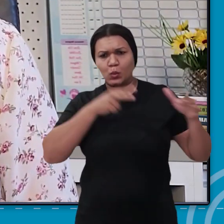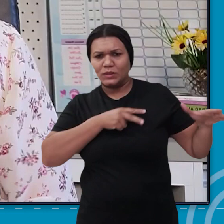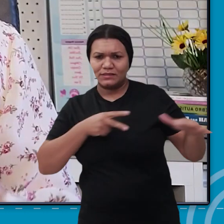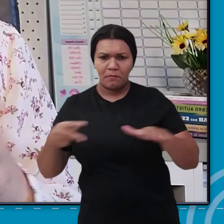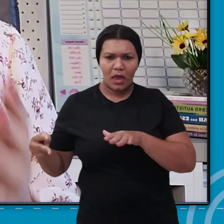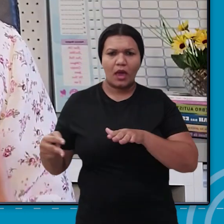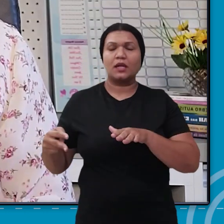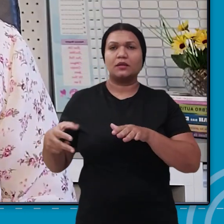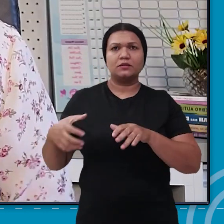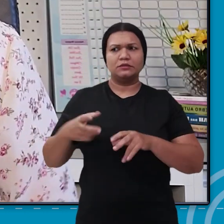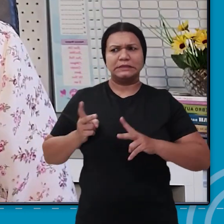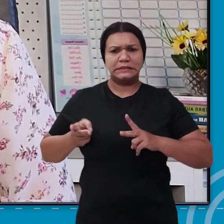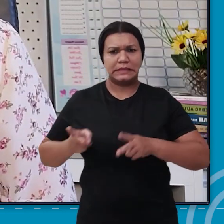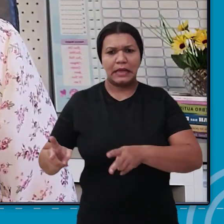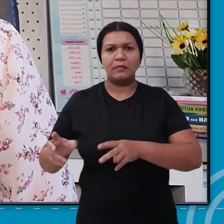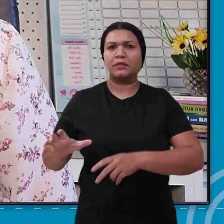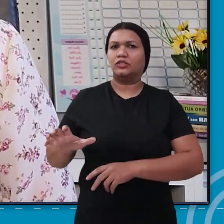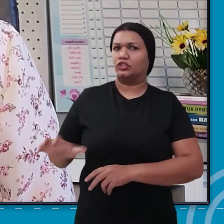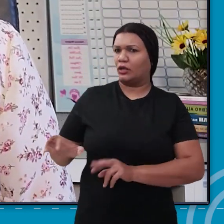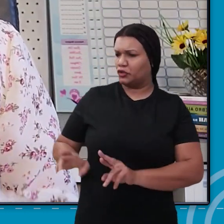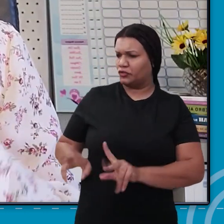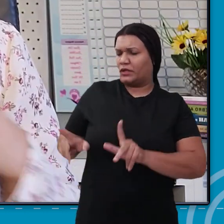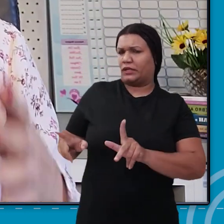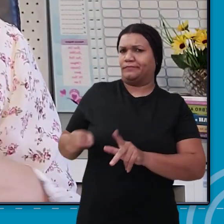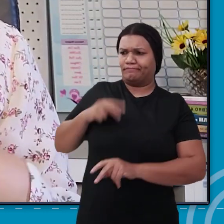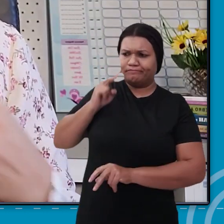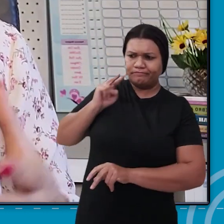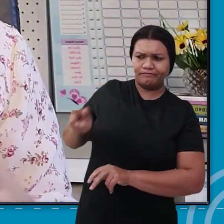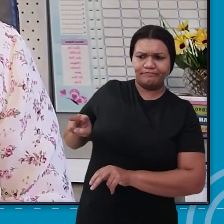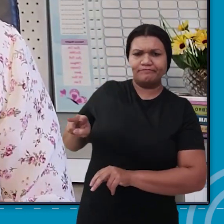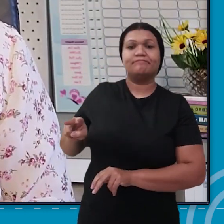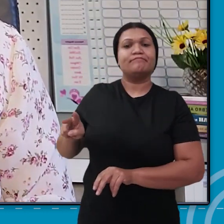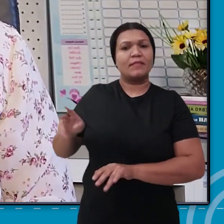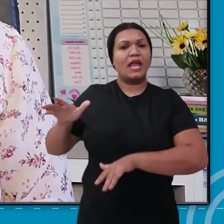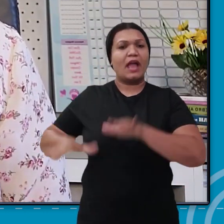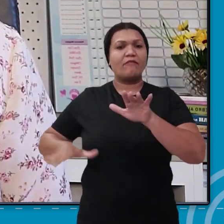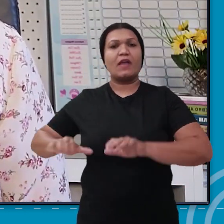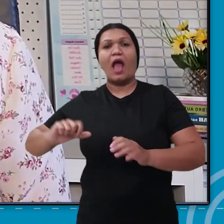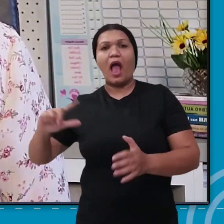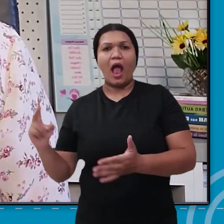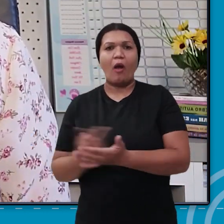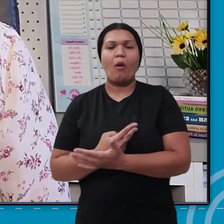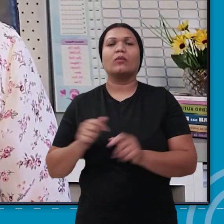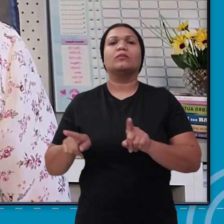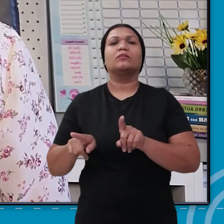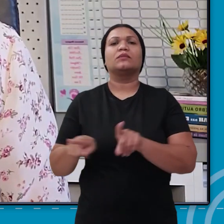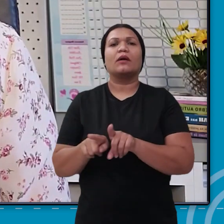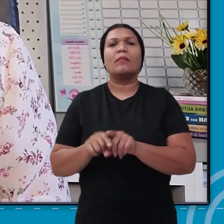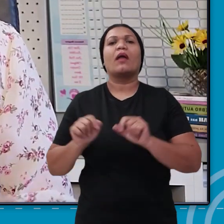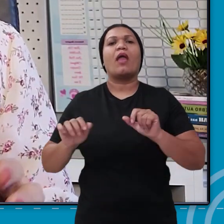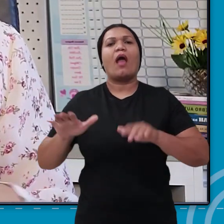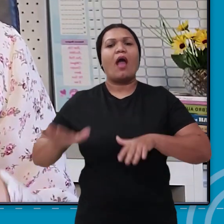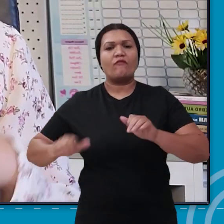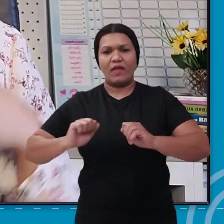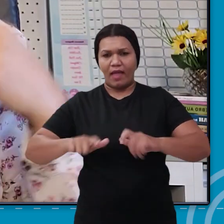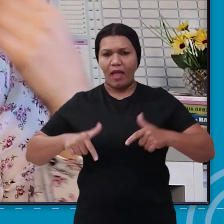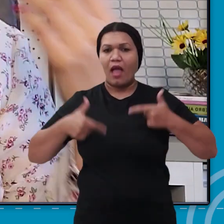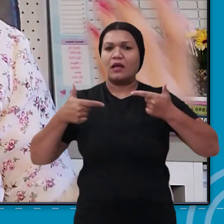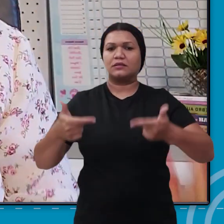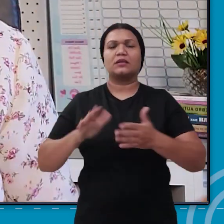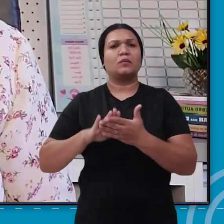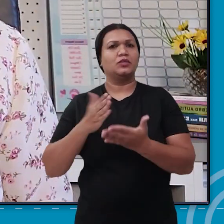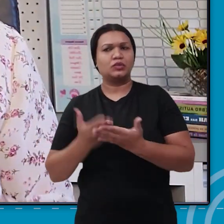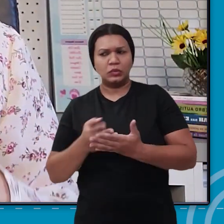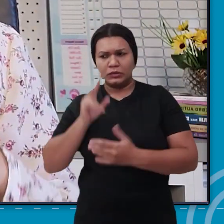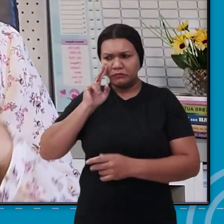né? De forma frequente, que mesmo através ali de algumas ações por parte da escola, a criança ela